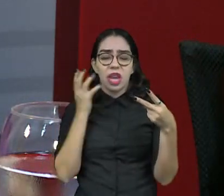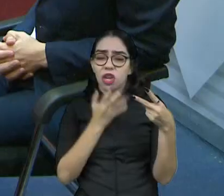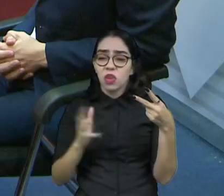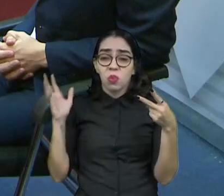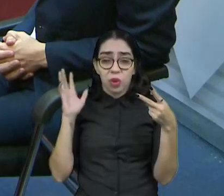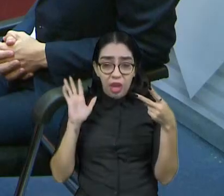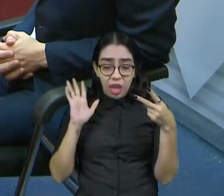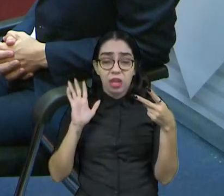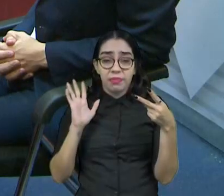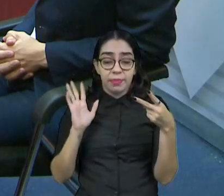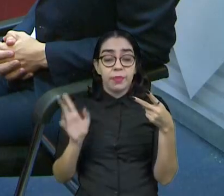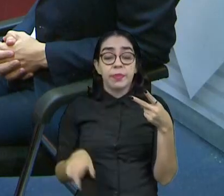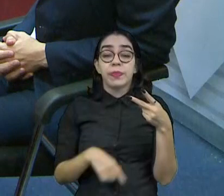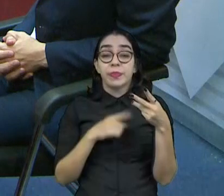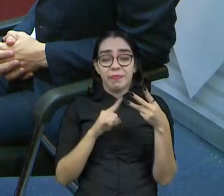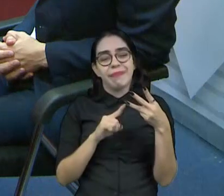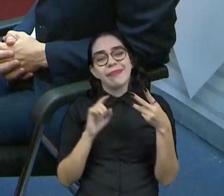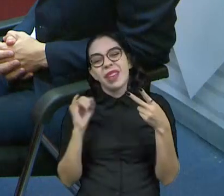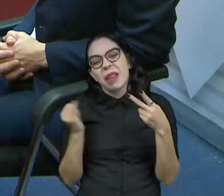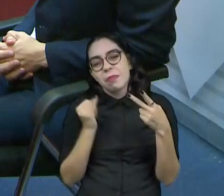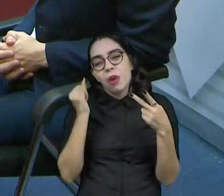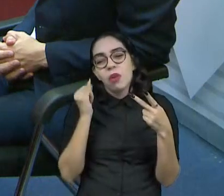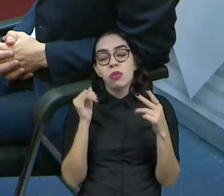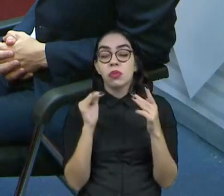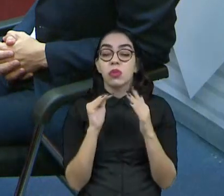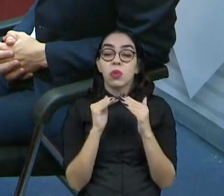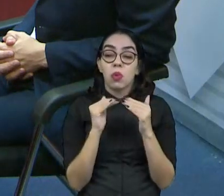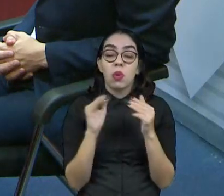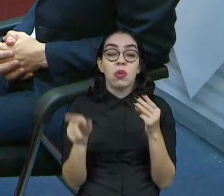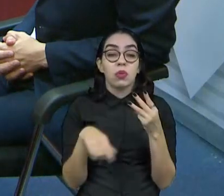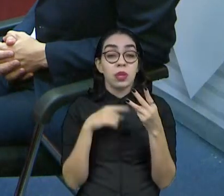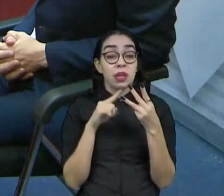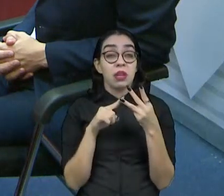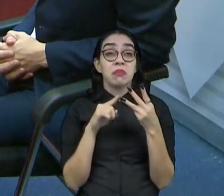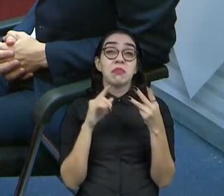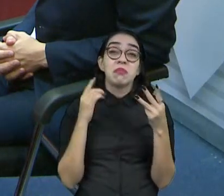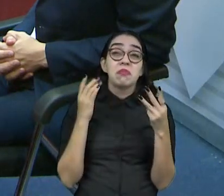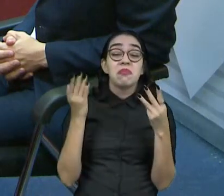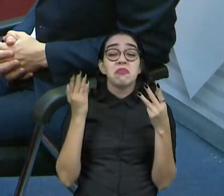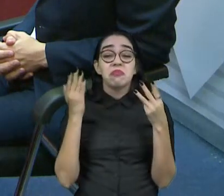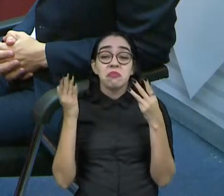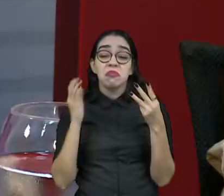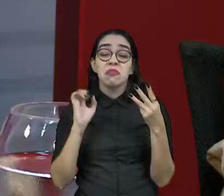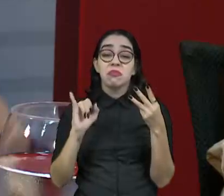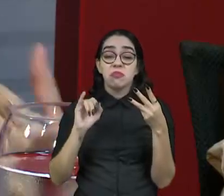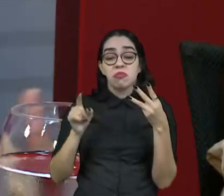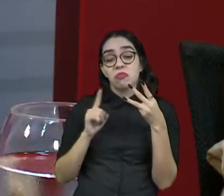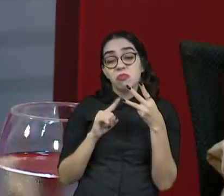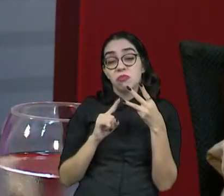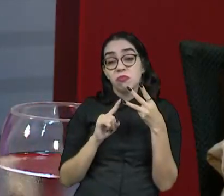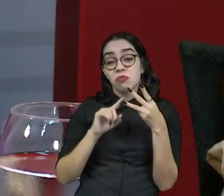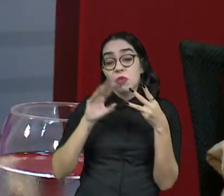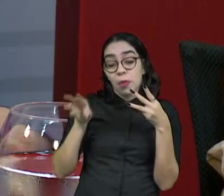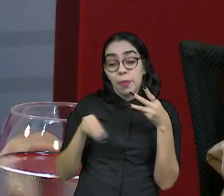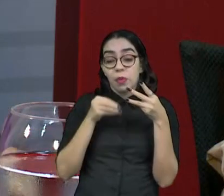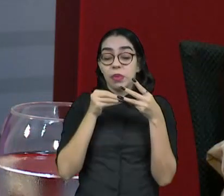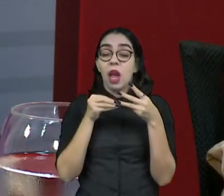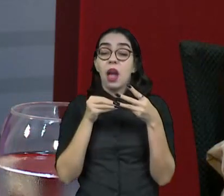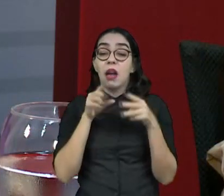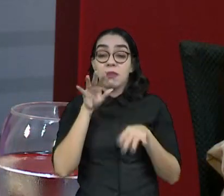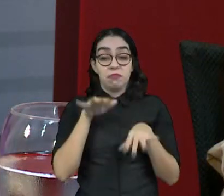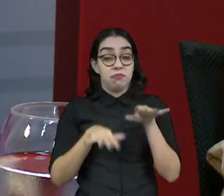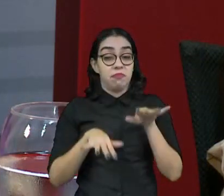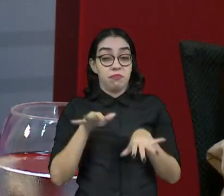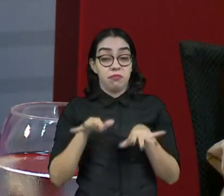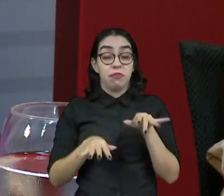importante, Muito importante, que contrabalanceia tudo. E em quem você poderia votar, que entra esse potencial aí, que pode chegar até